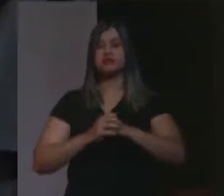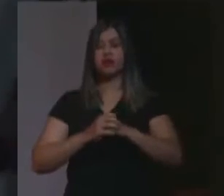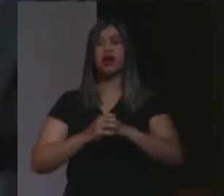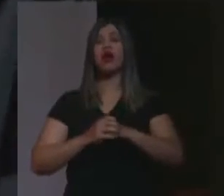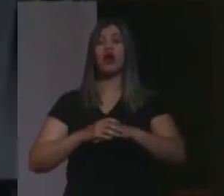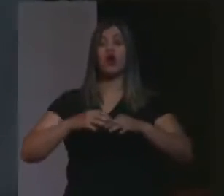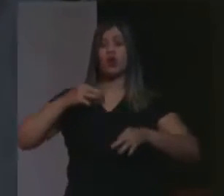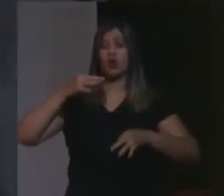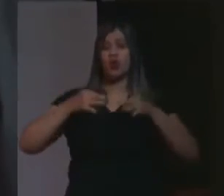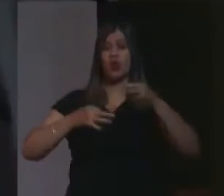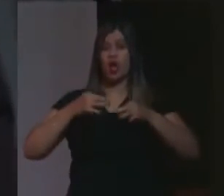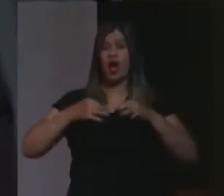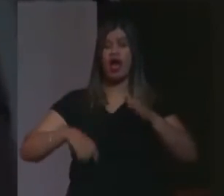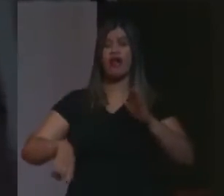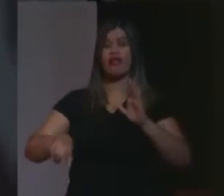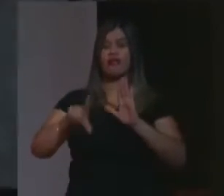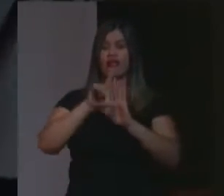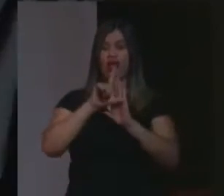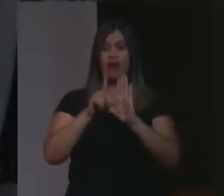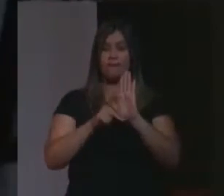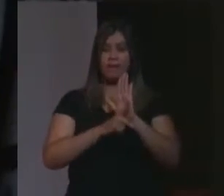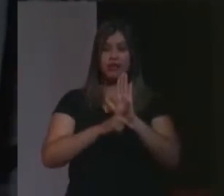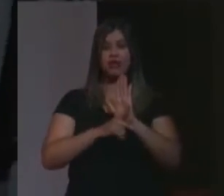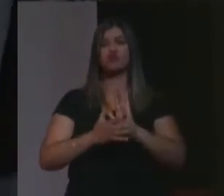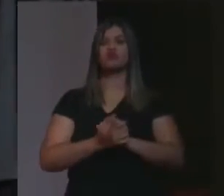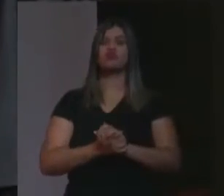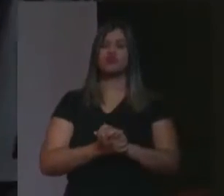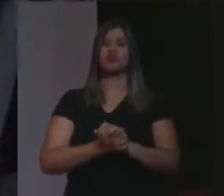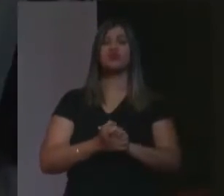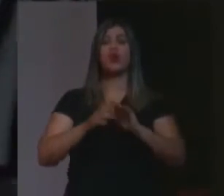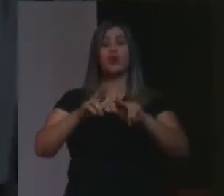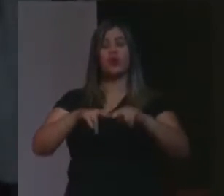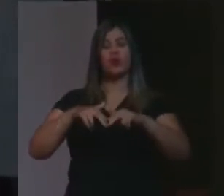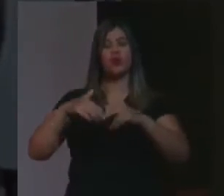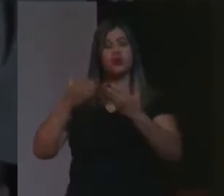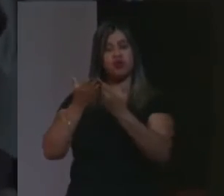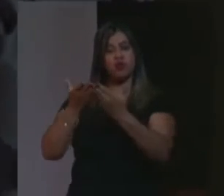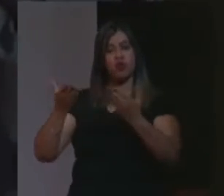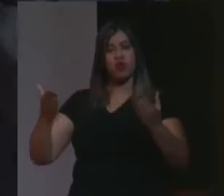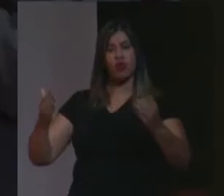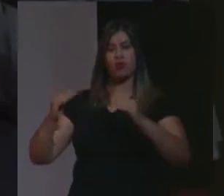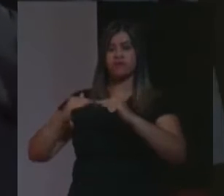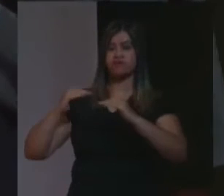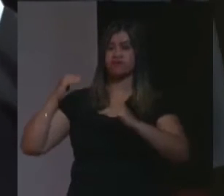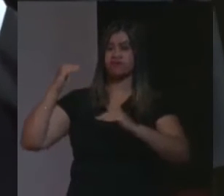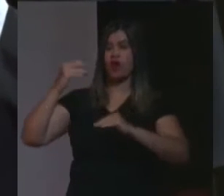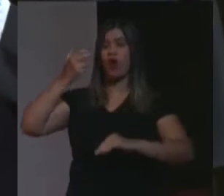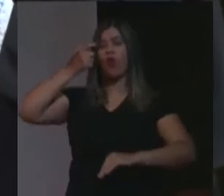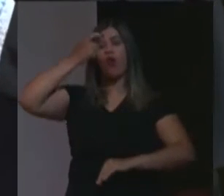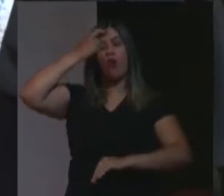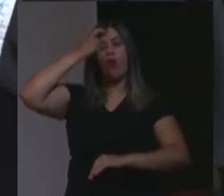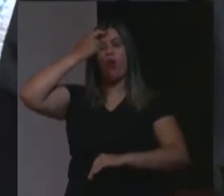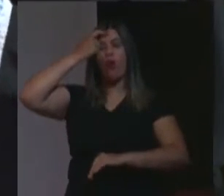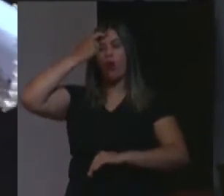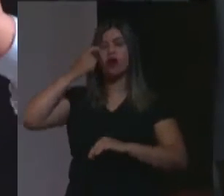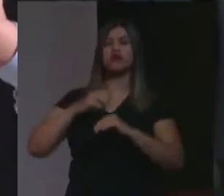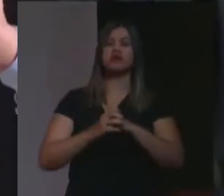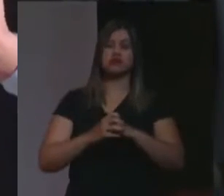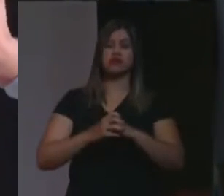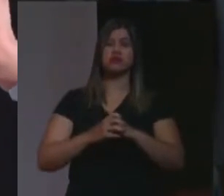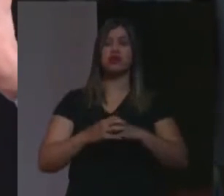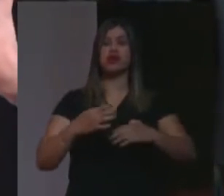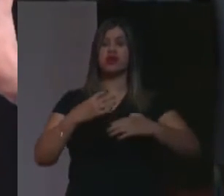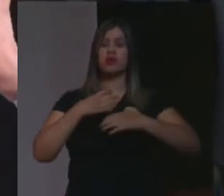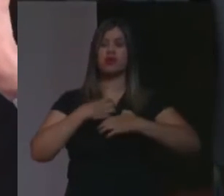medida da lei penal. É por isso que se espera que vossas excelências com as suas consciências, com o seu